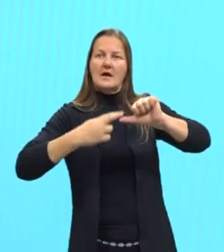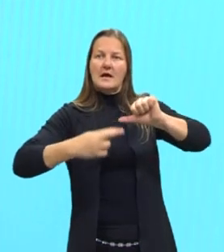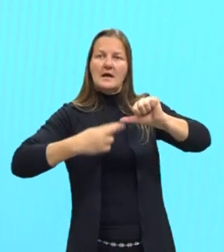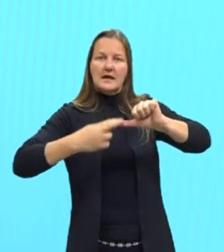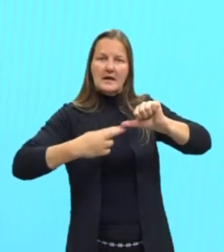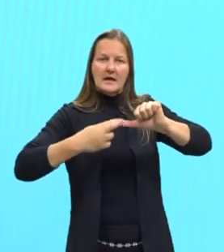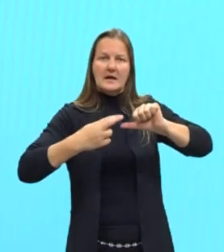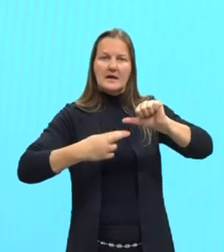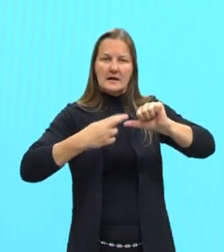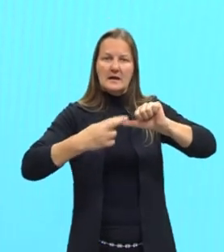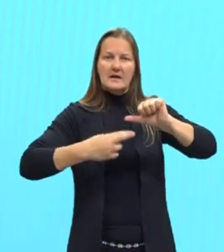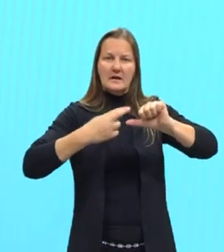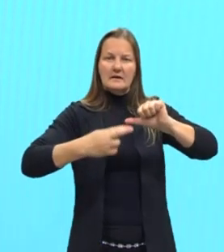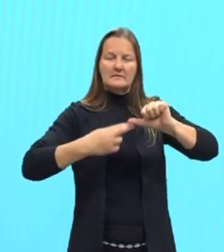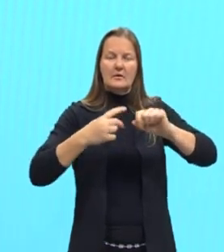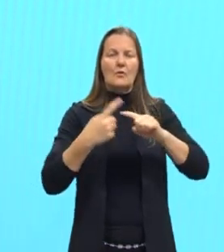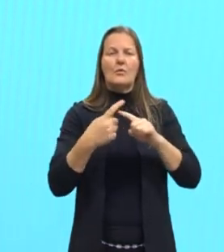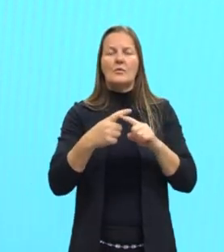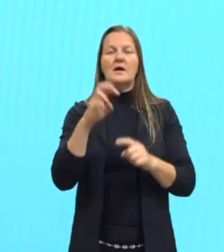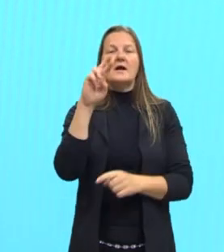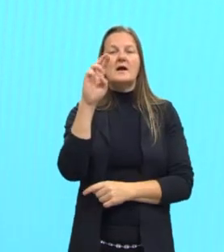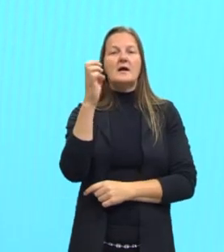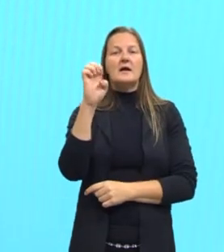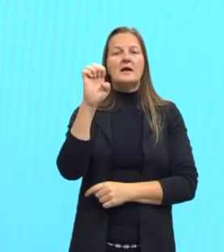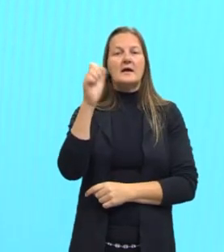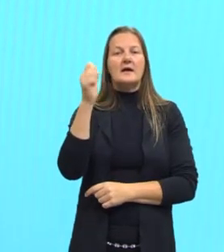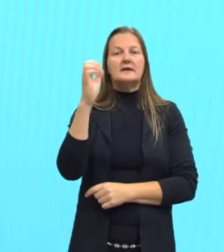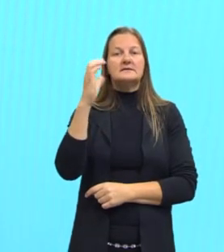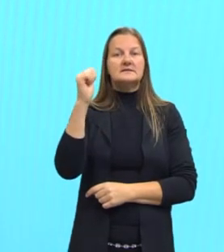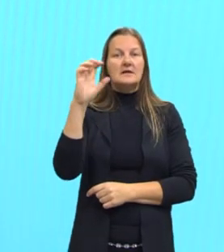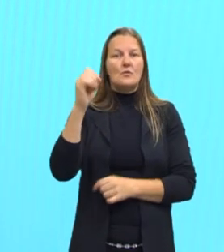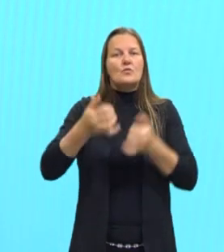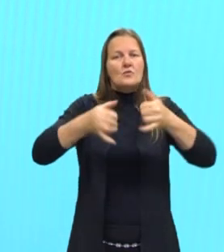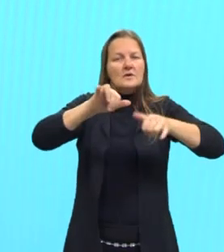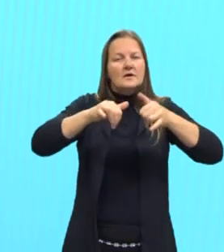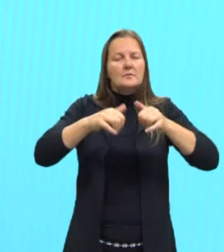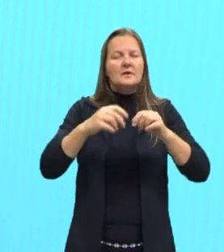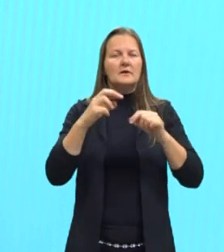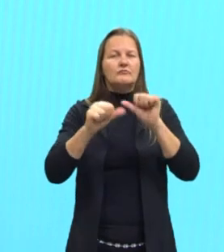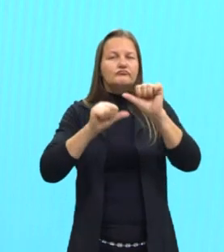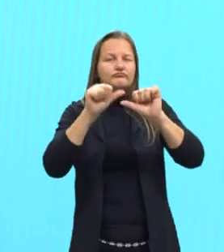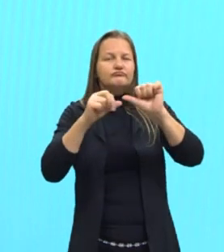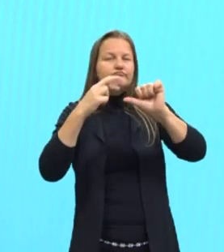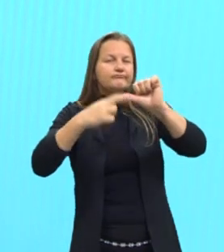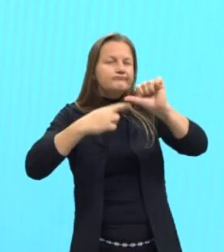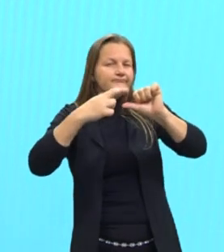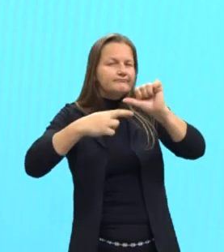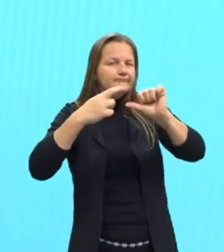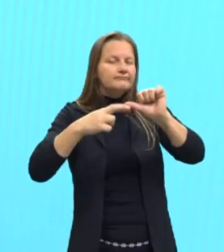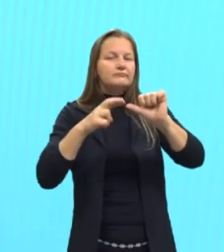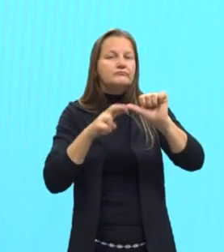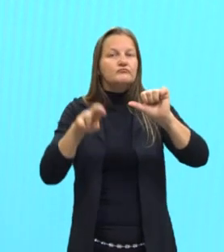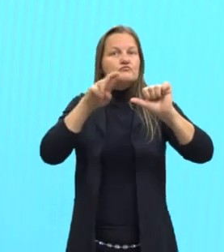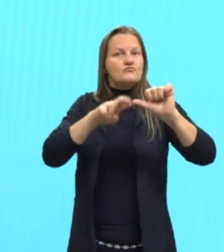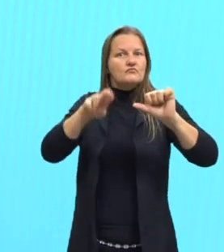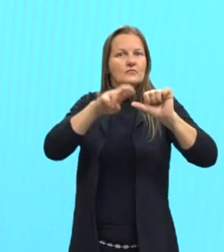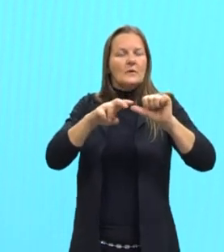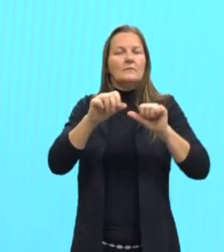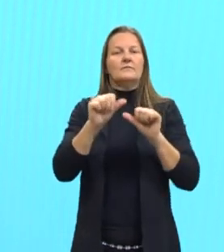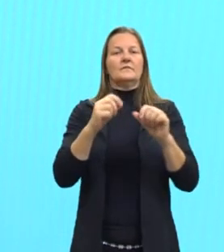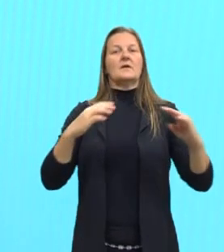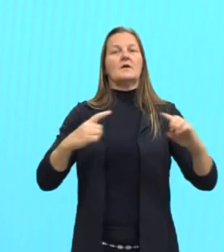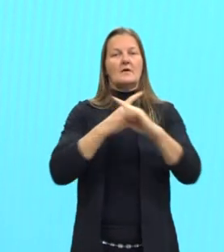Não formou 50, que é 100%, formou 80. Então, isso eu consigo resolver por regra de 3 também.